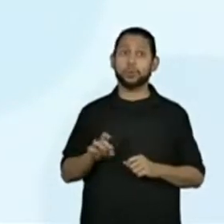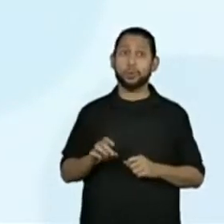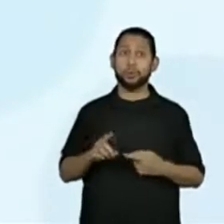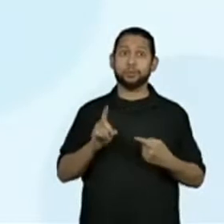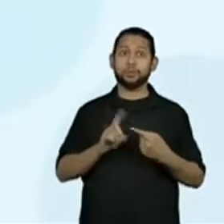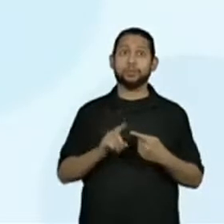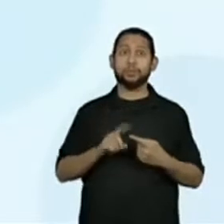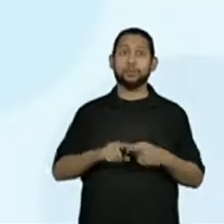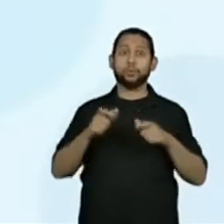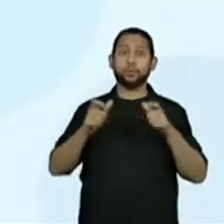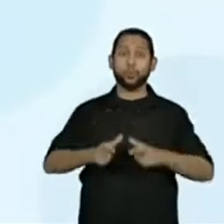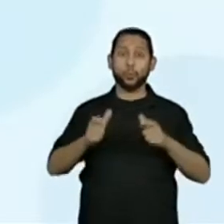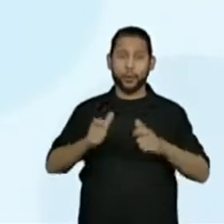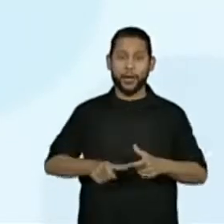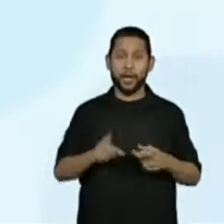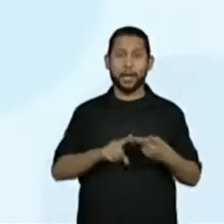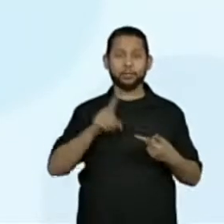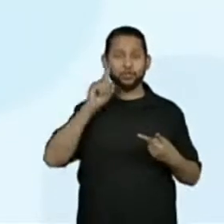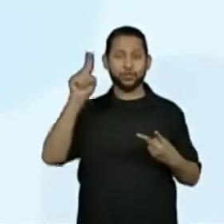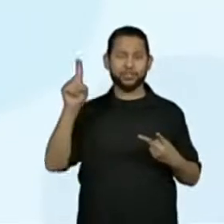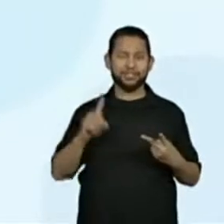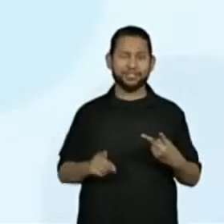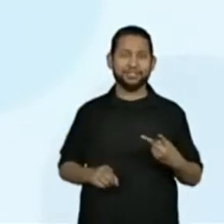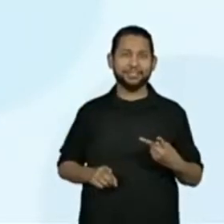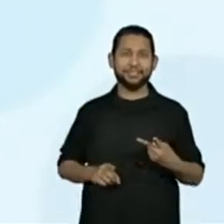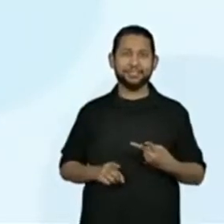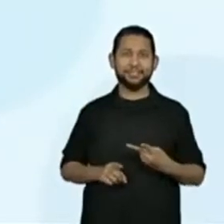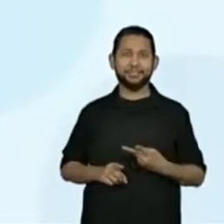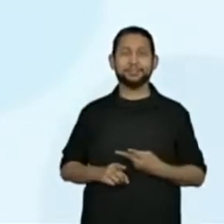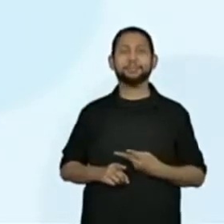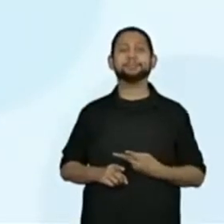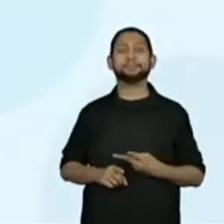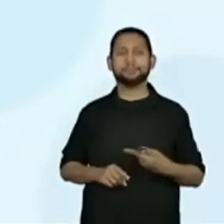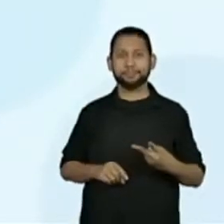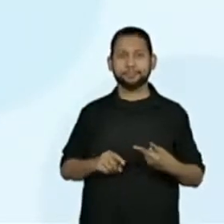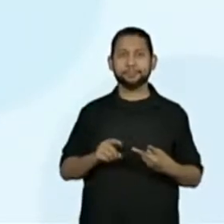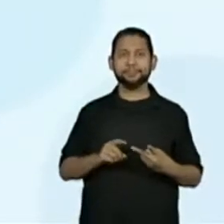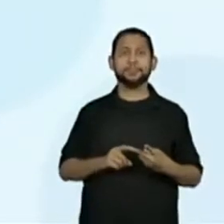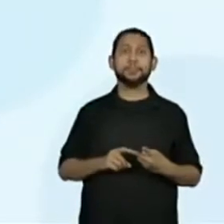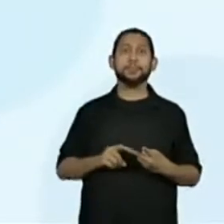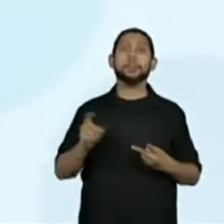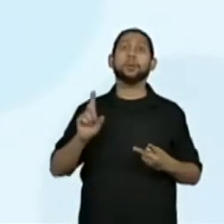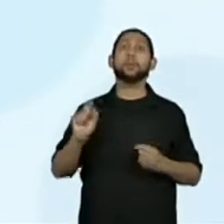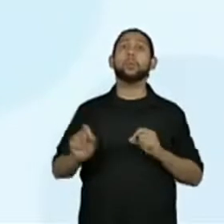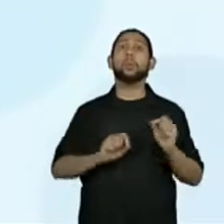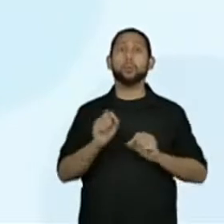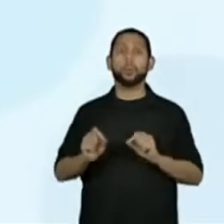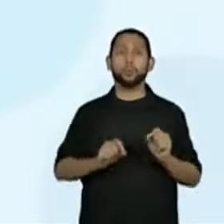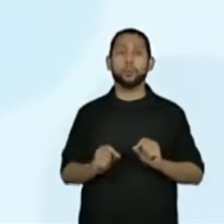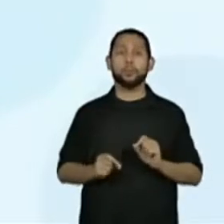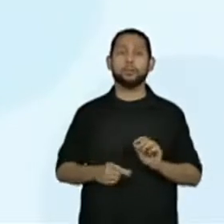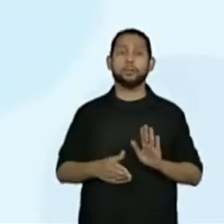local e data. A gente já não tem. Local, data. Que nós chamamos de...